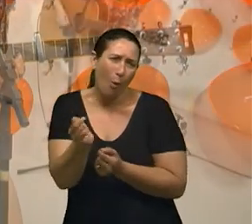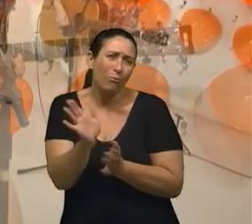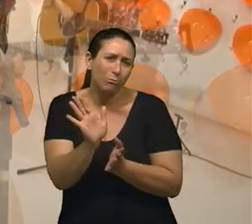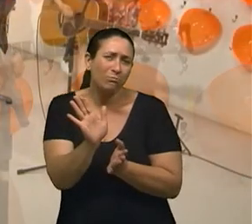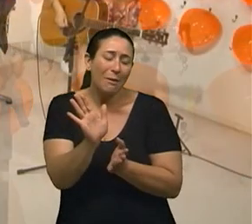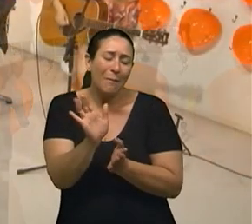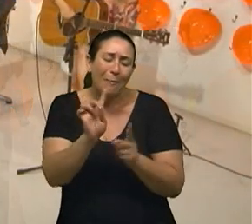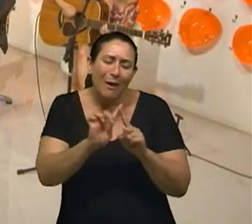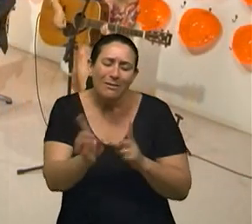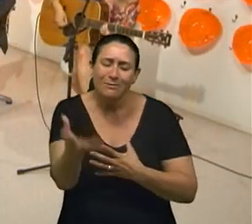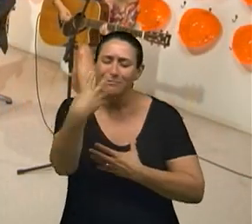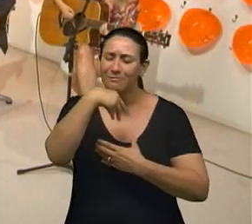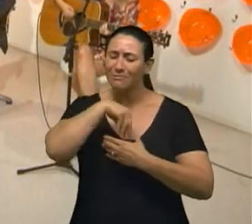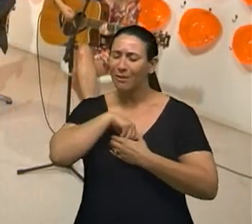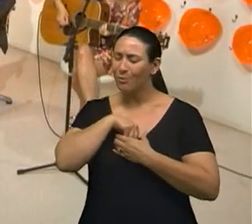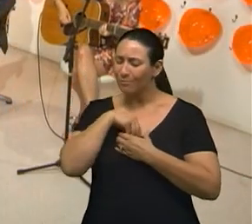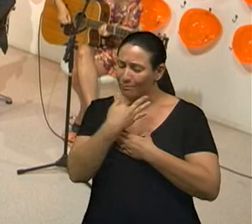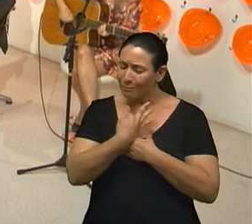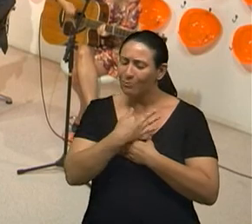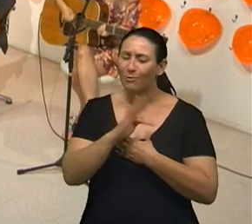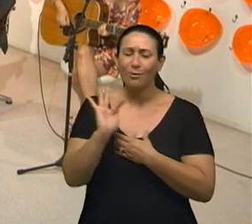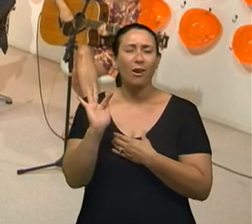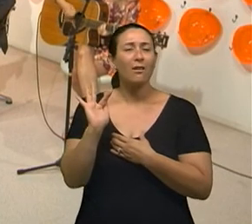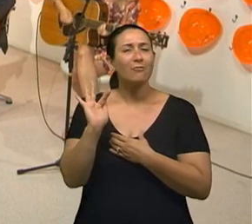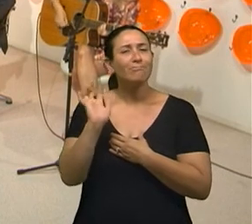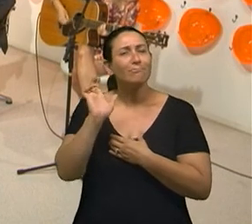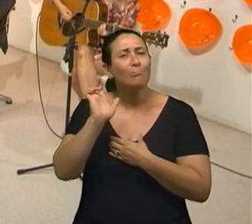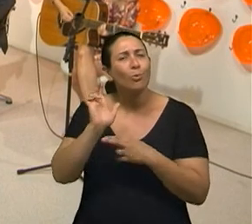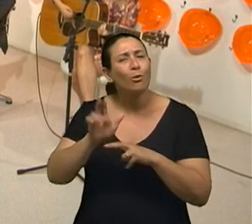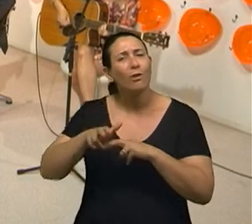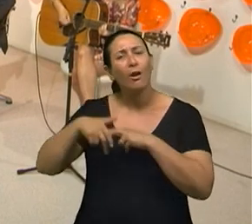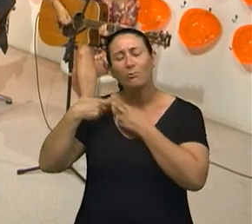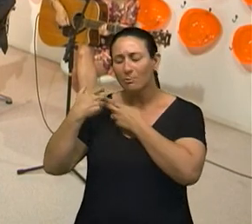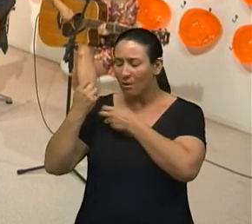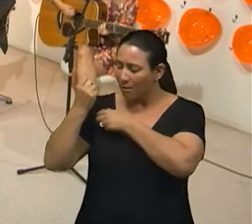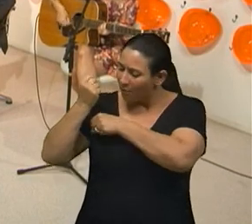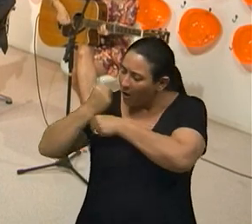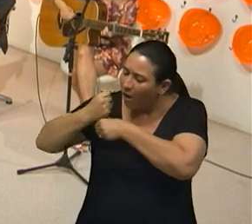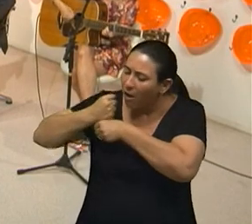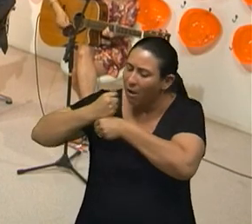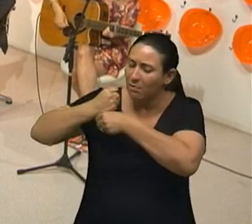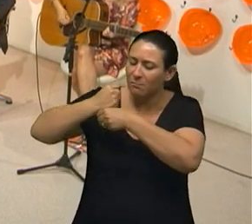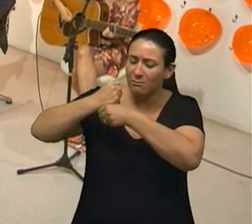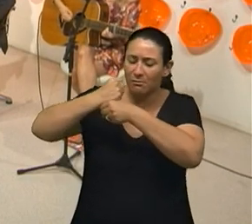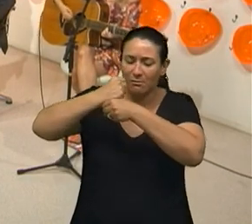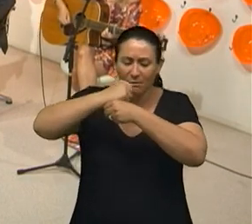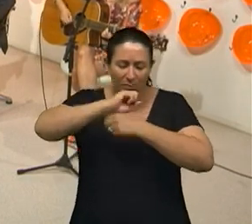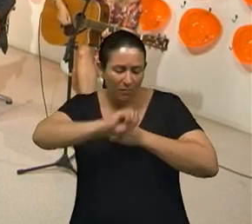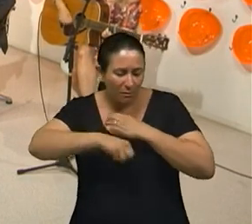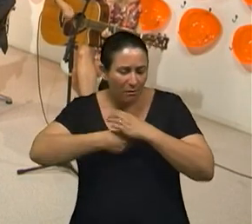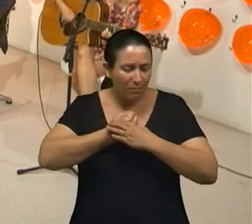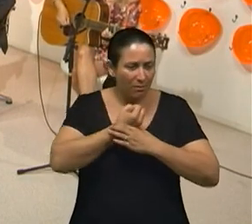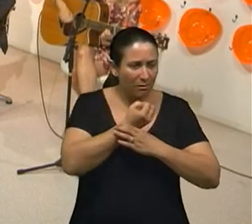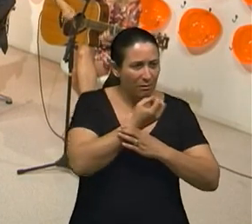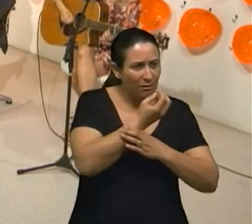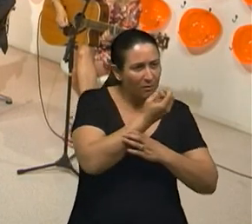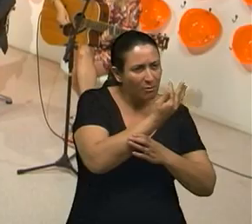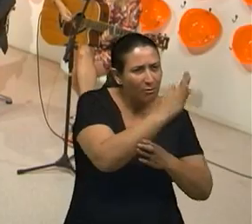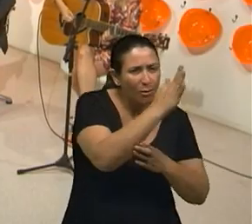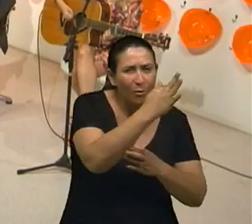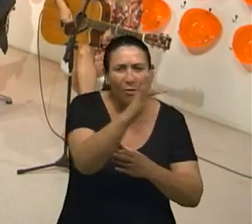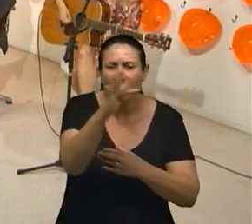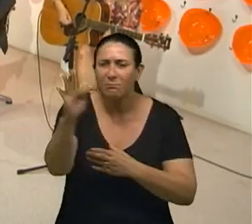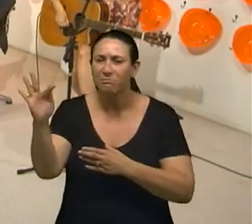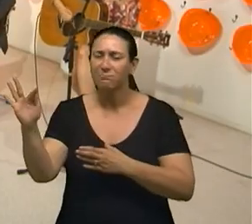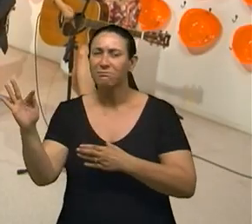dói lá dentro São os anos que eu vi te machucar